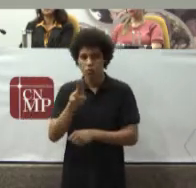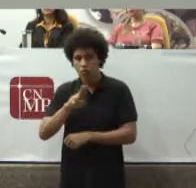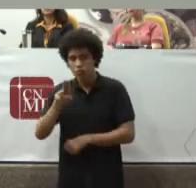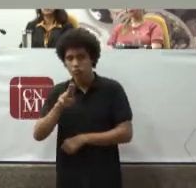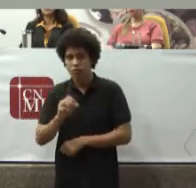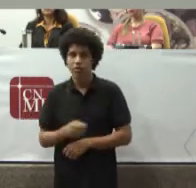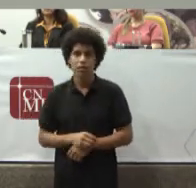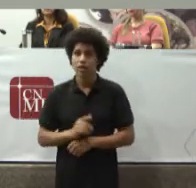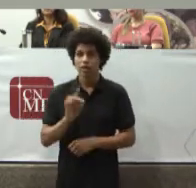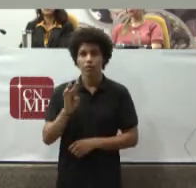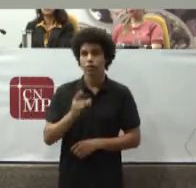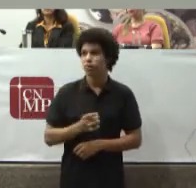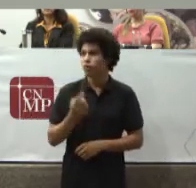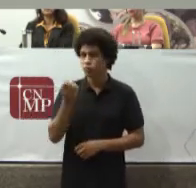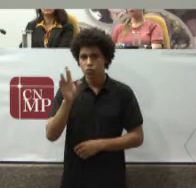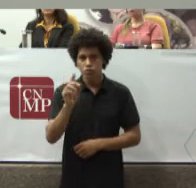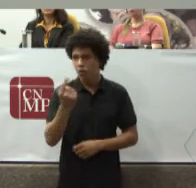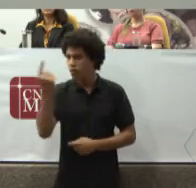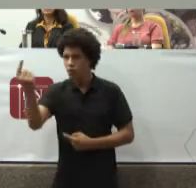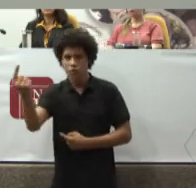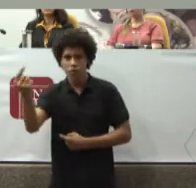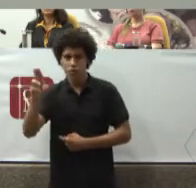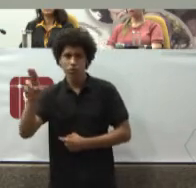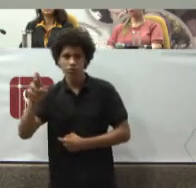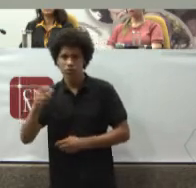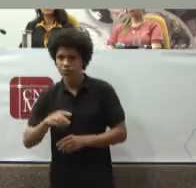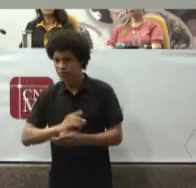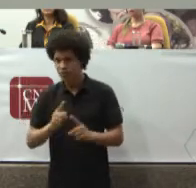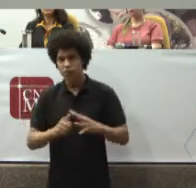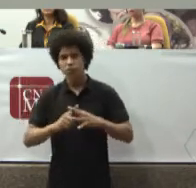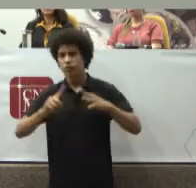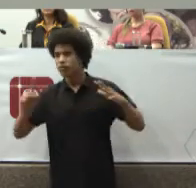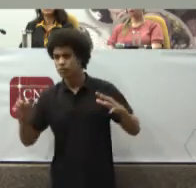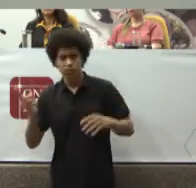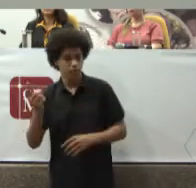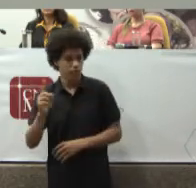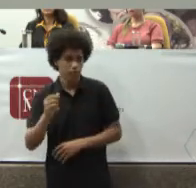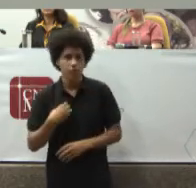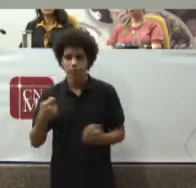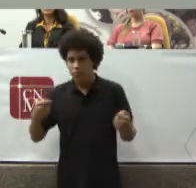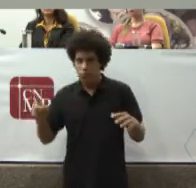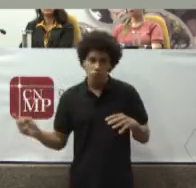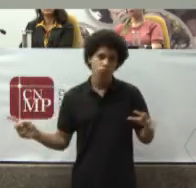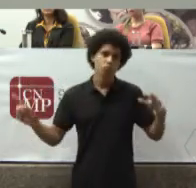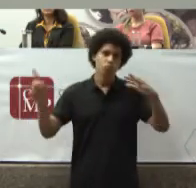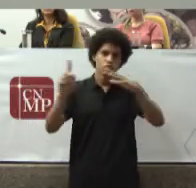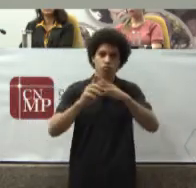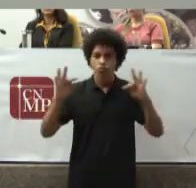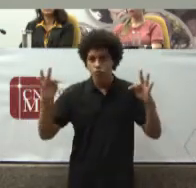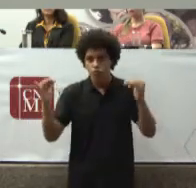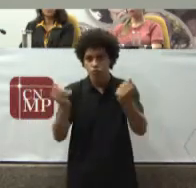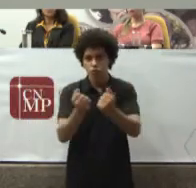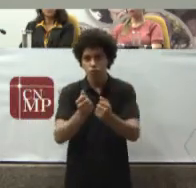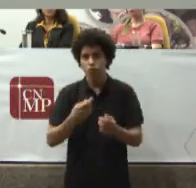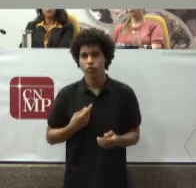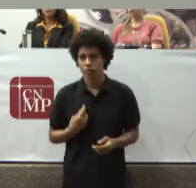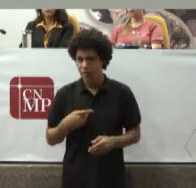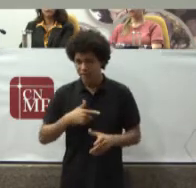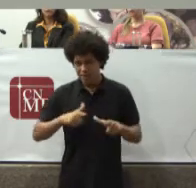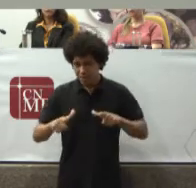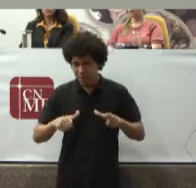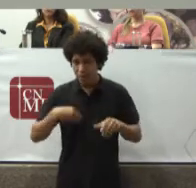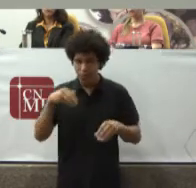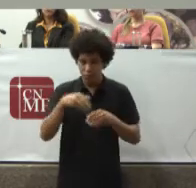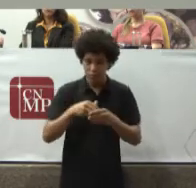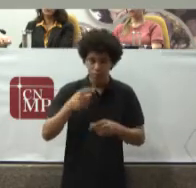seu propósito Apenas Mas no modo Como ela Ela defere Serviços De qualidade E qual é A